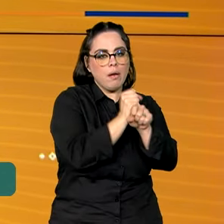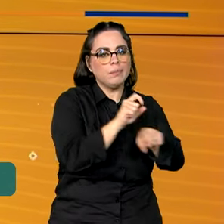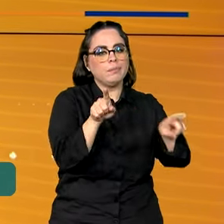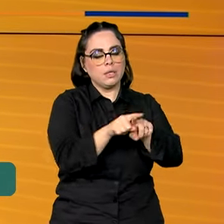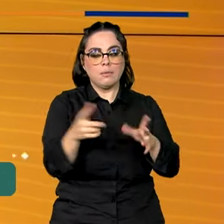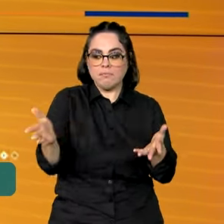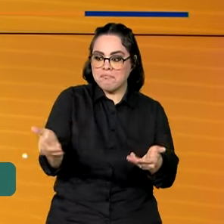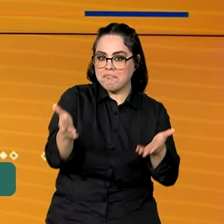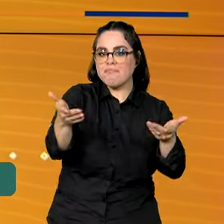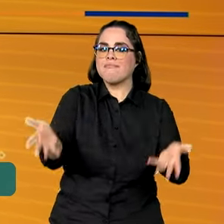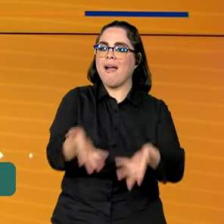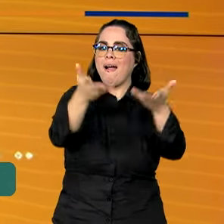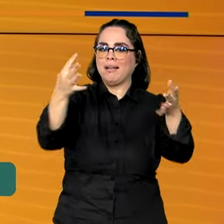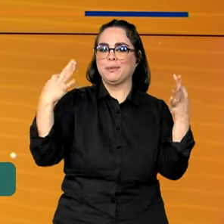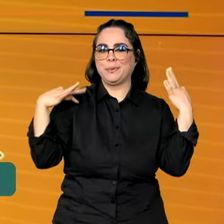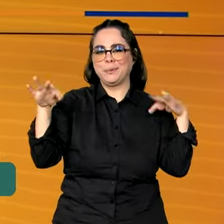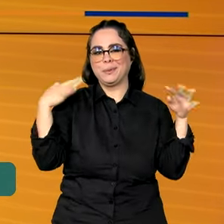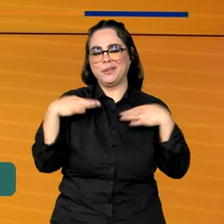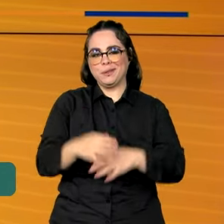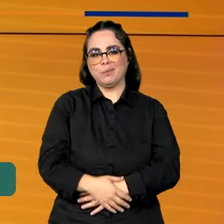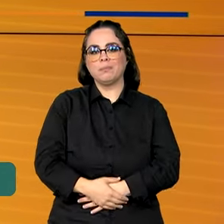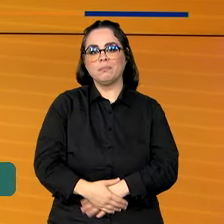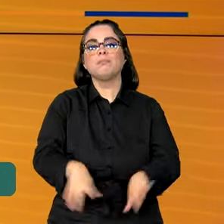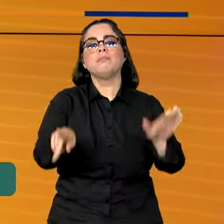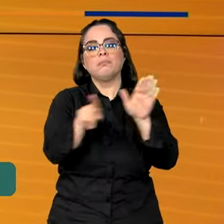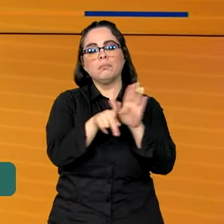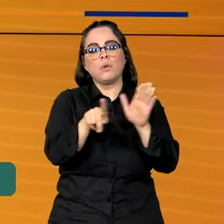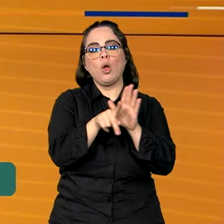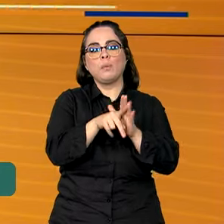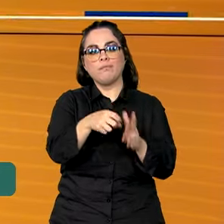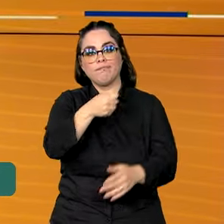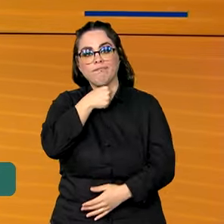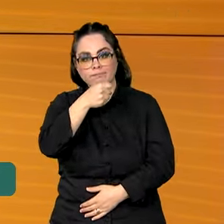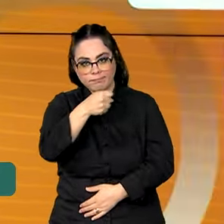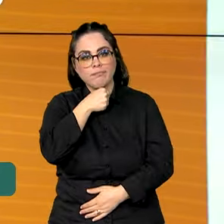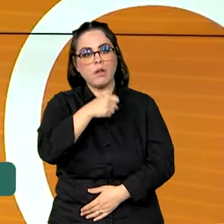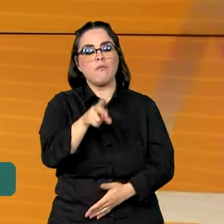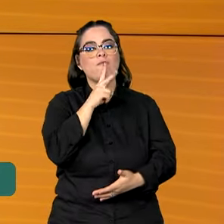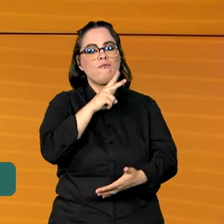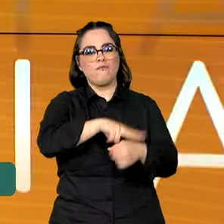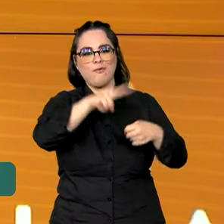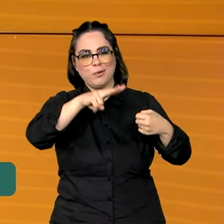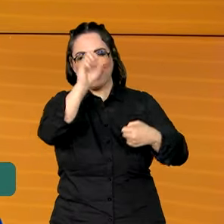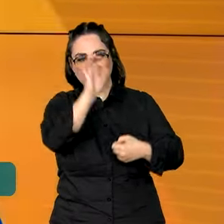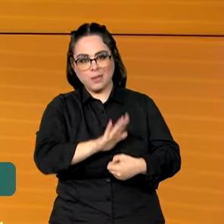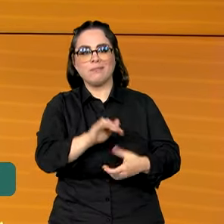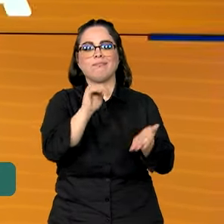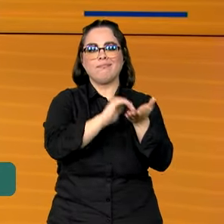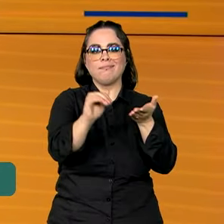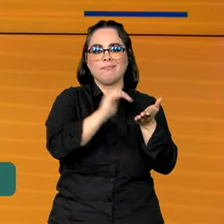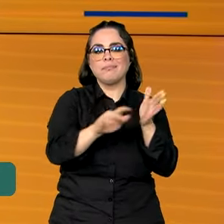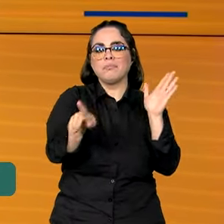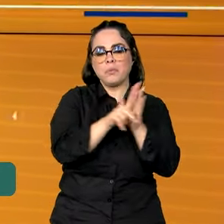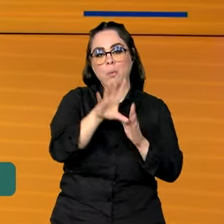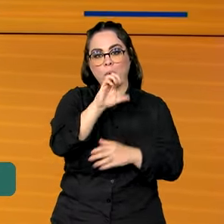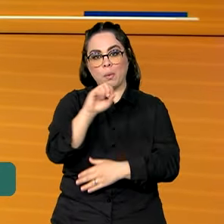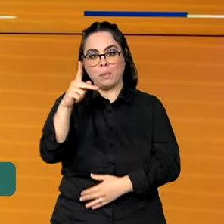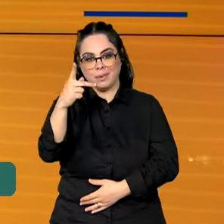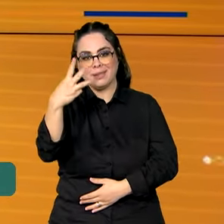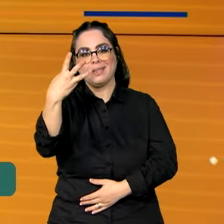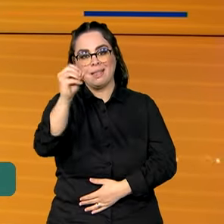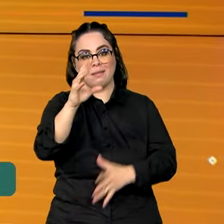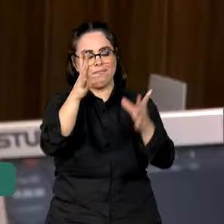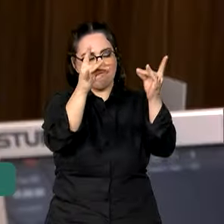iniciativas para incentivar o turismo. Em entrevista à Voz do Brasil, o secretário extraordinário para a COP30 detalhou esses